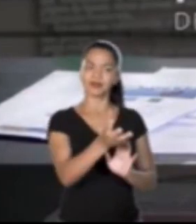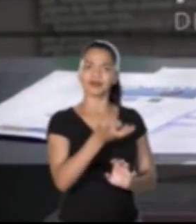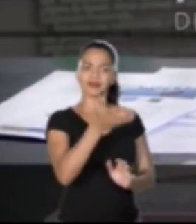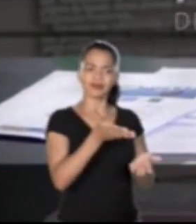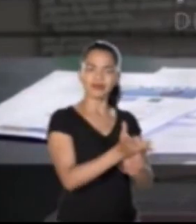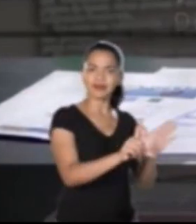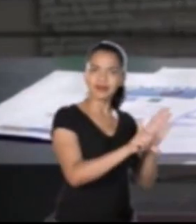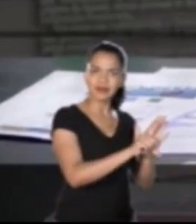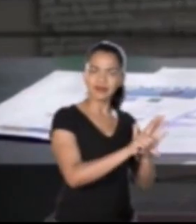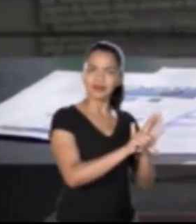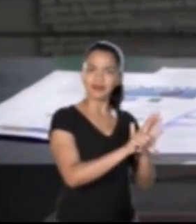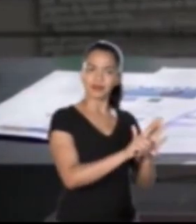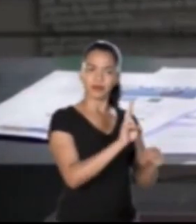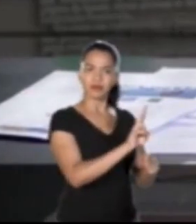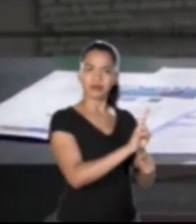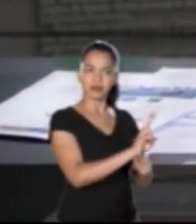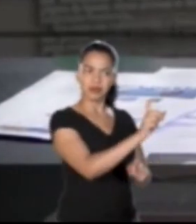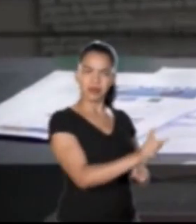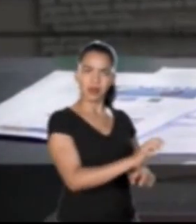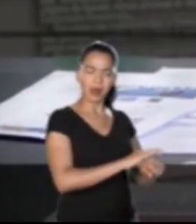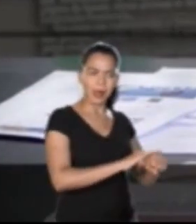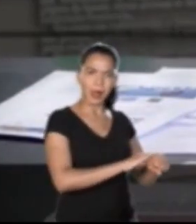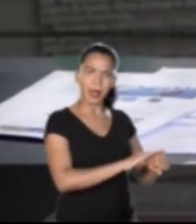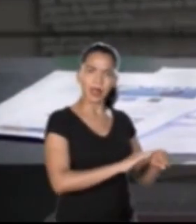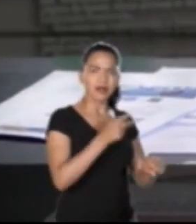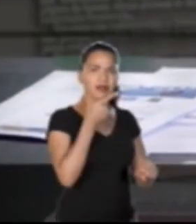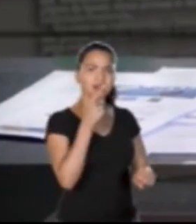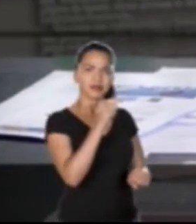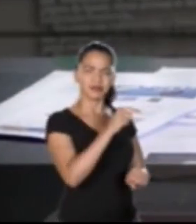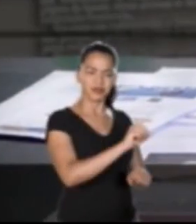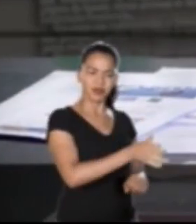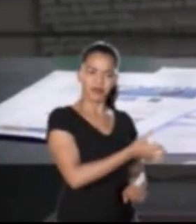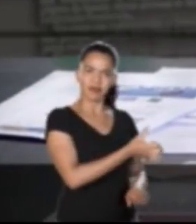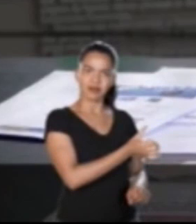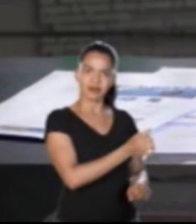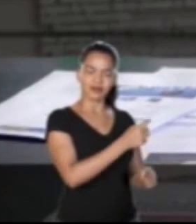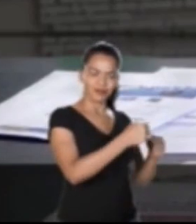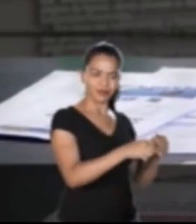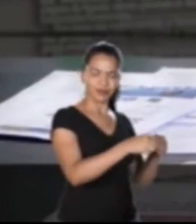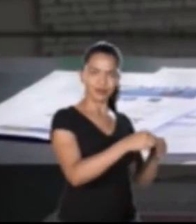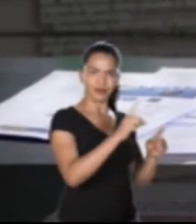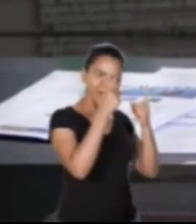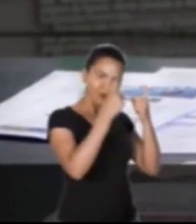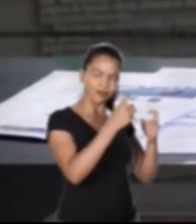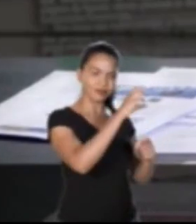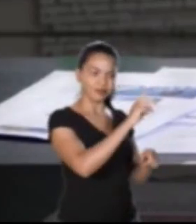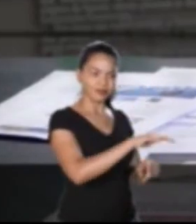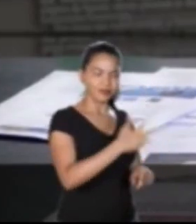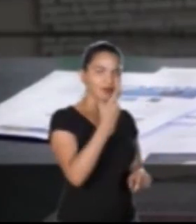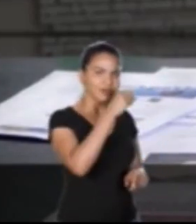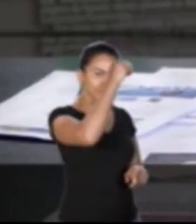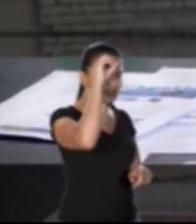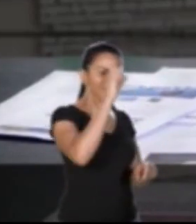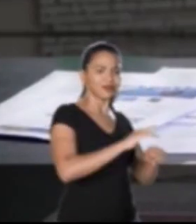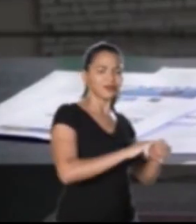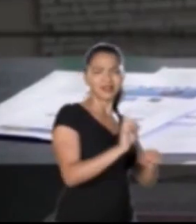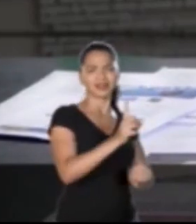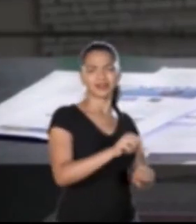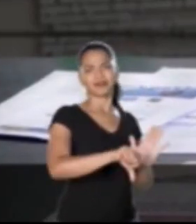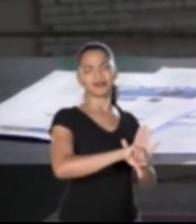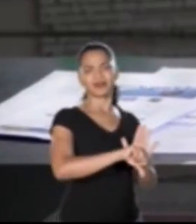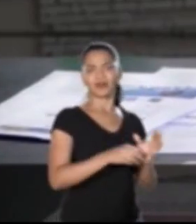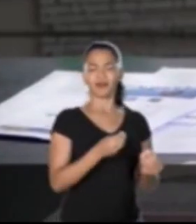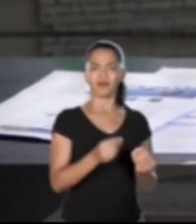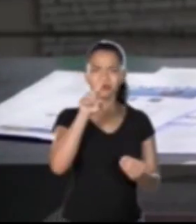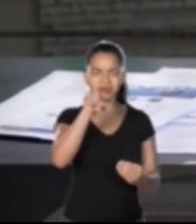crime. Estão querendo aprovar leis para proteger pedófilos, alegando que esses covardes que violam crianças inocentes são doentes